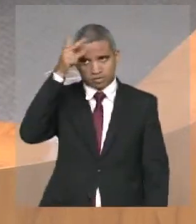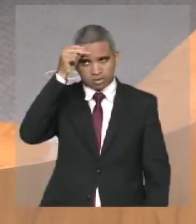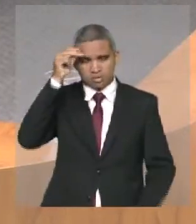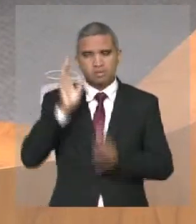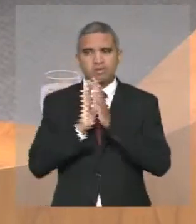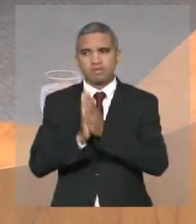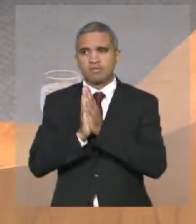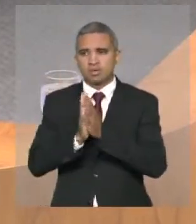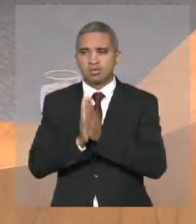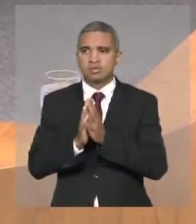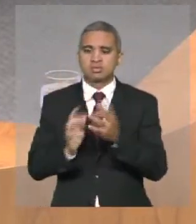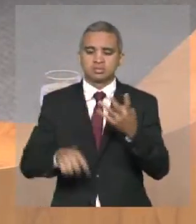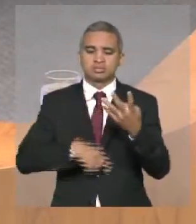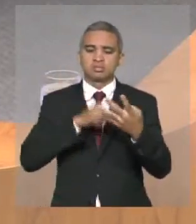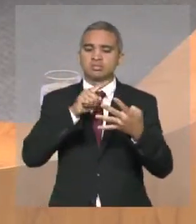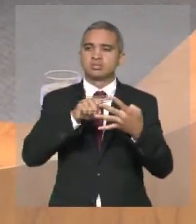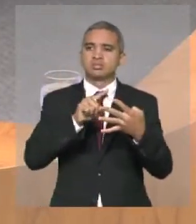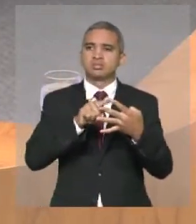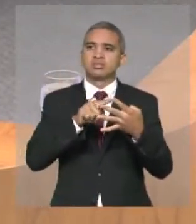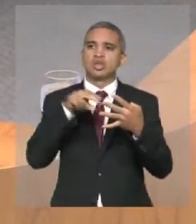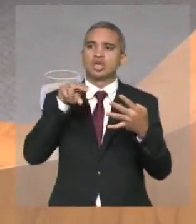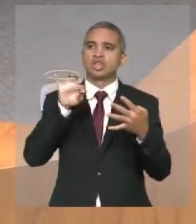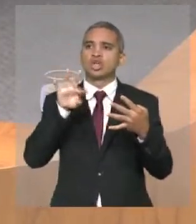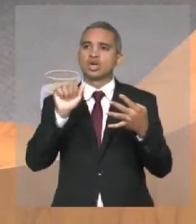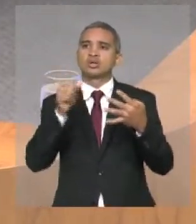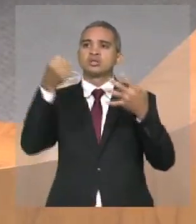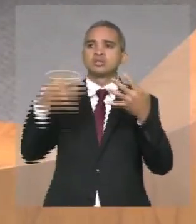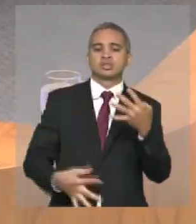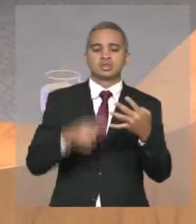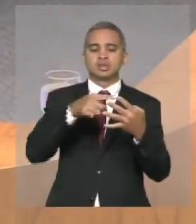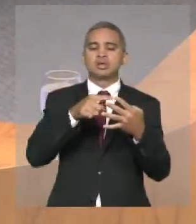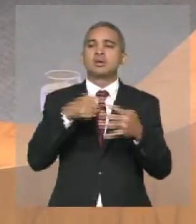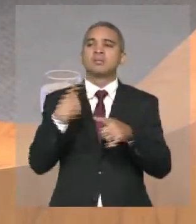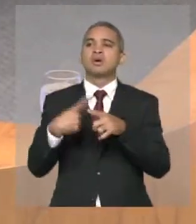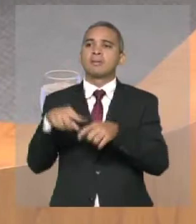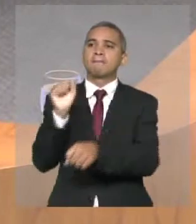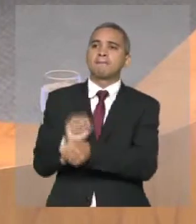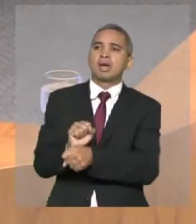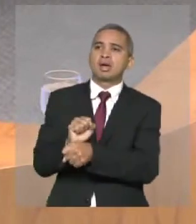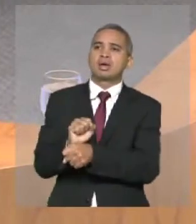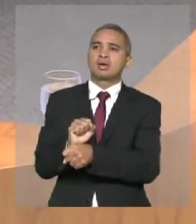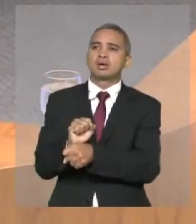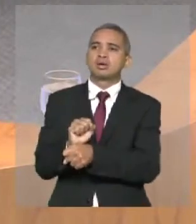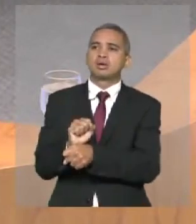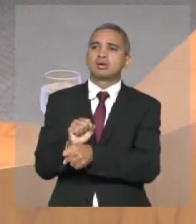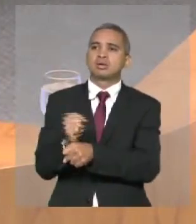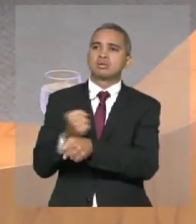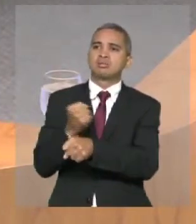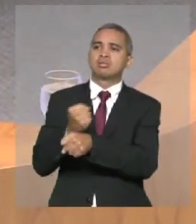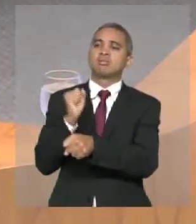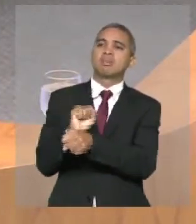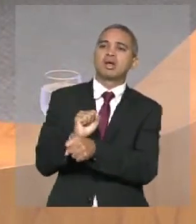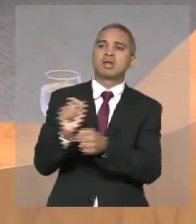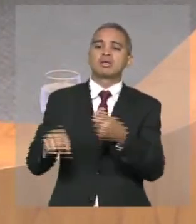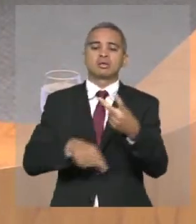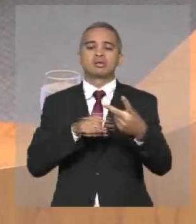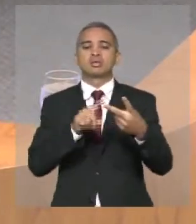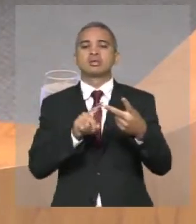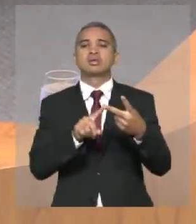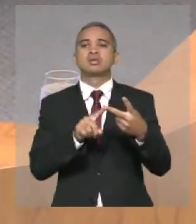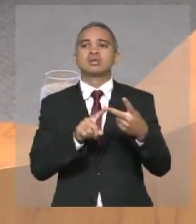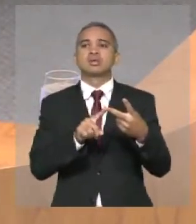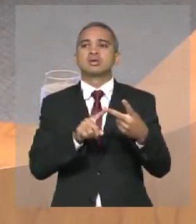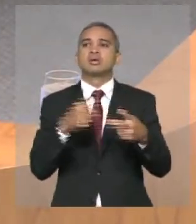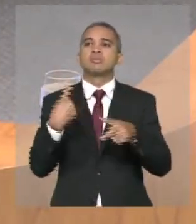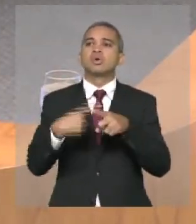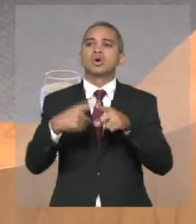pareceres, primeiro, justificando por que as obras estão paradas novamente? Segundo, por